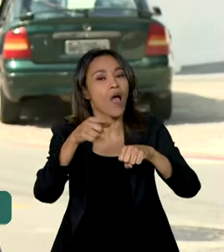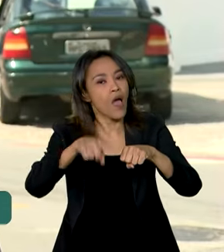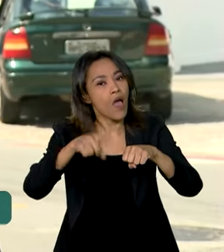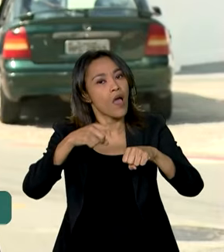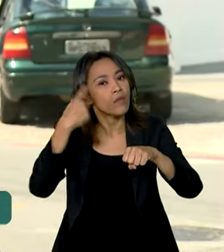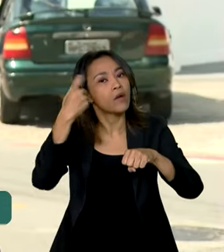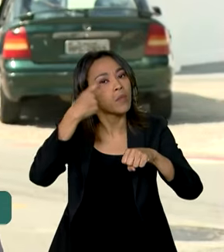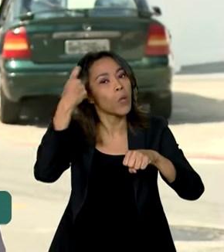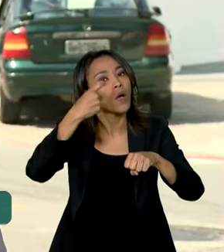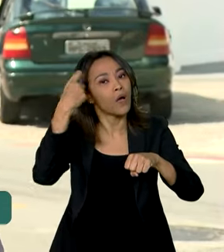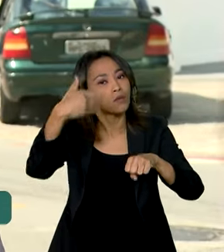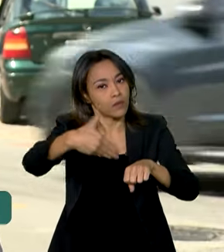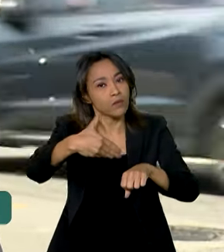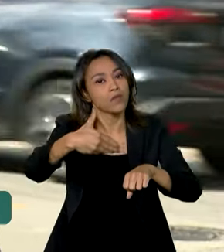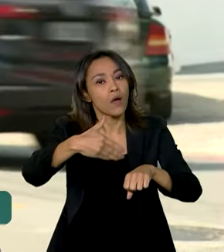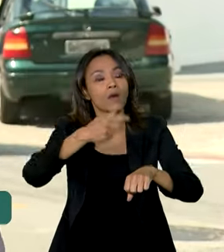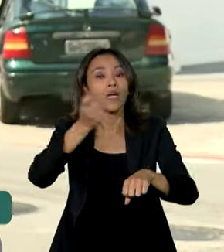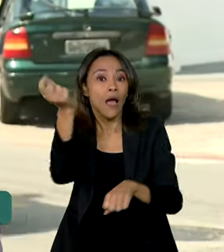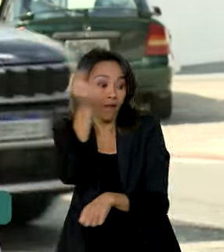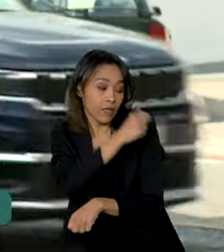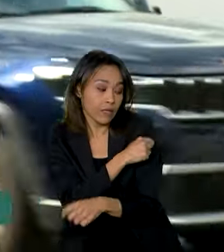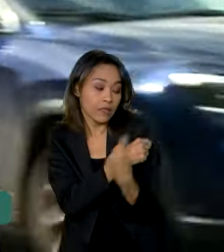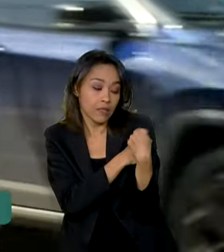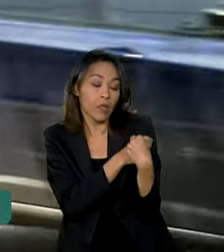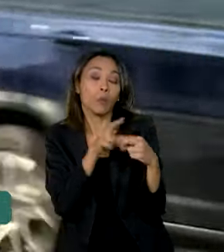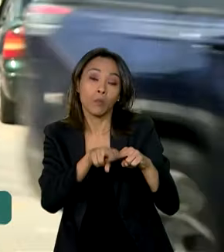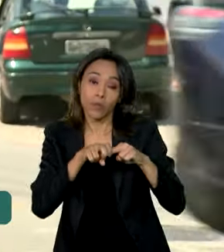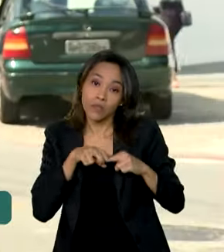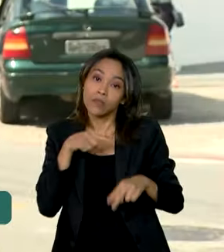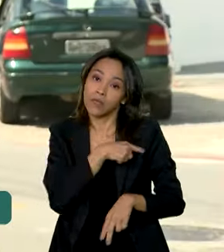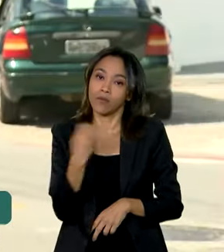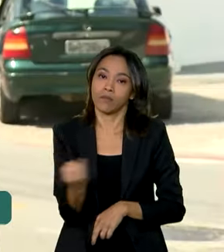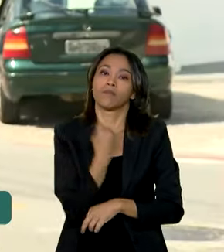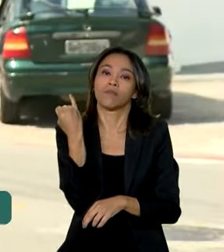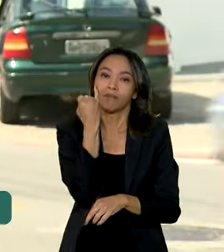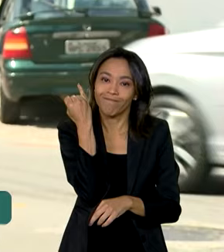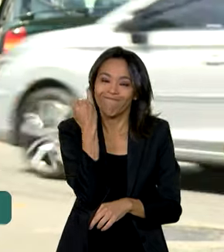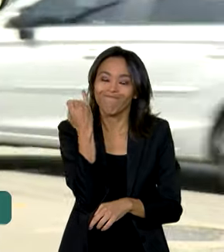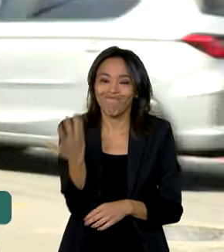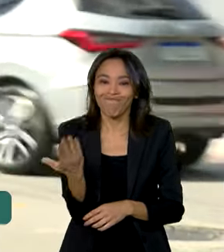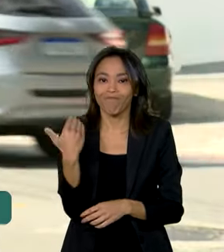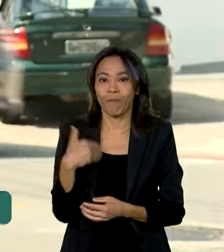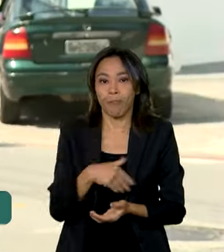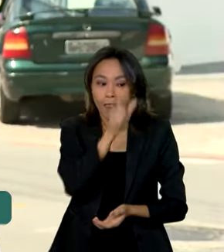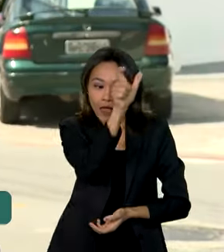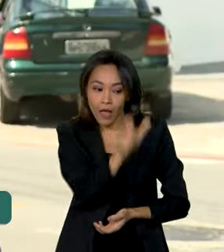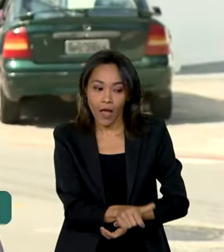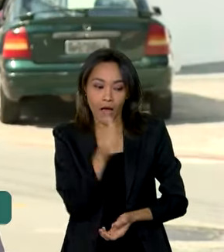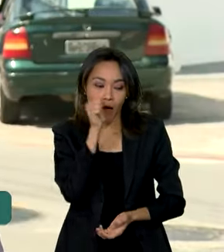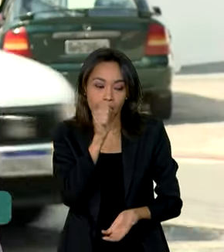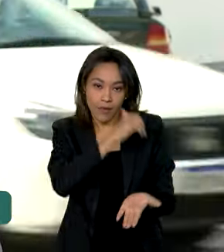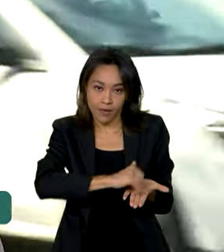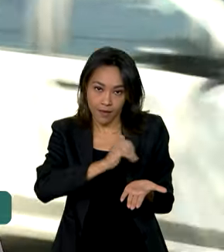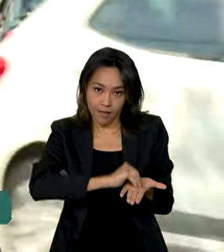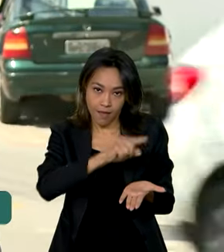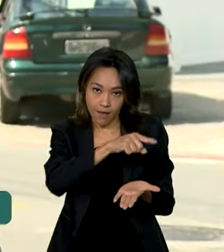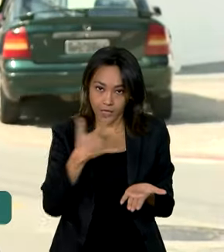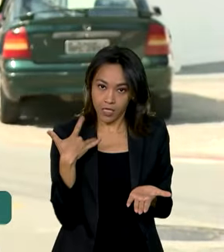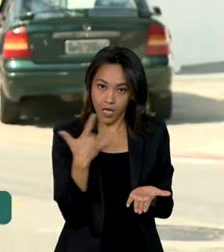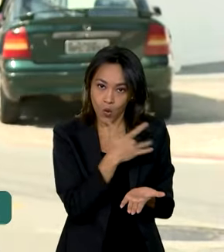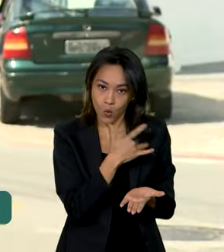preocupação e a vacinação por isso é fundamental. A secretária de Vigilância em Saúde